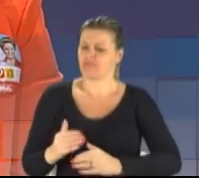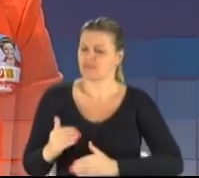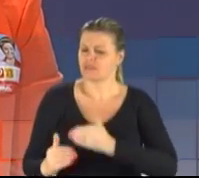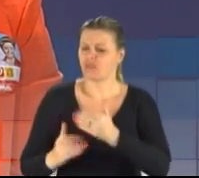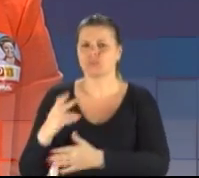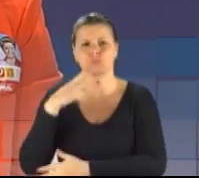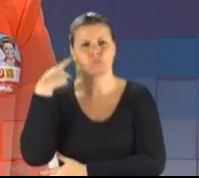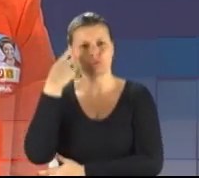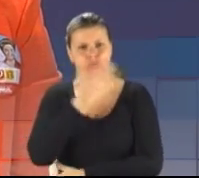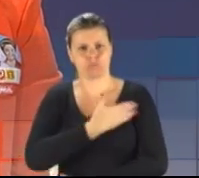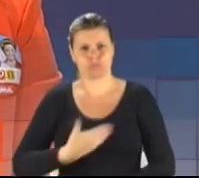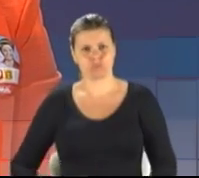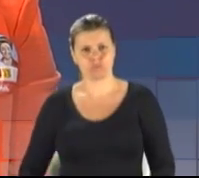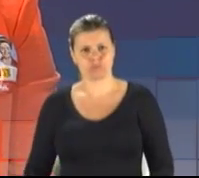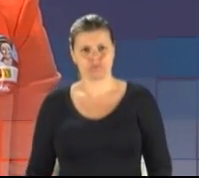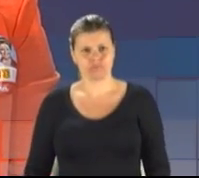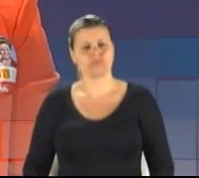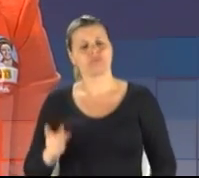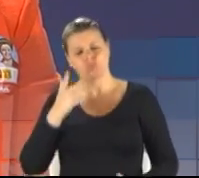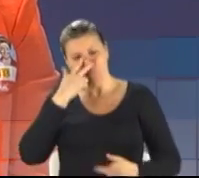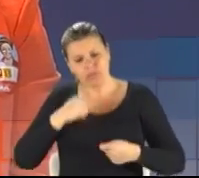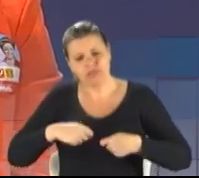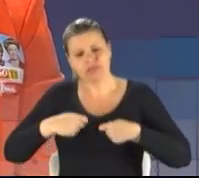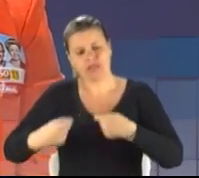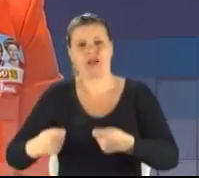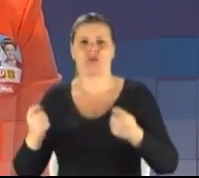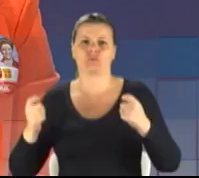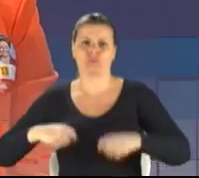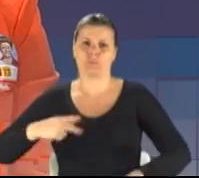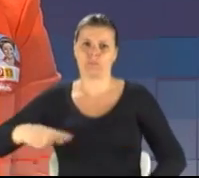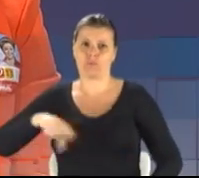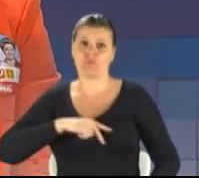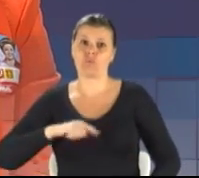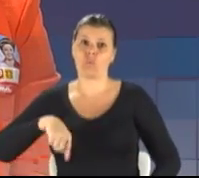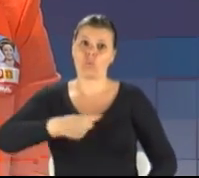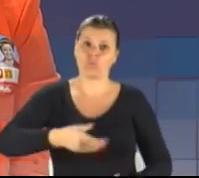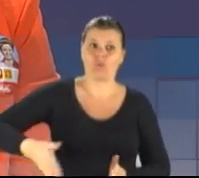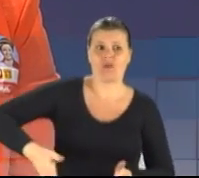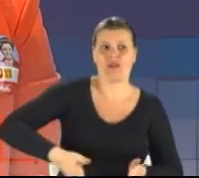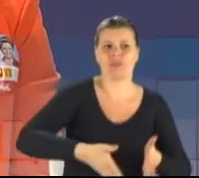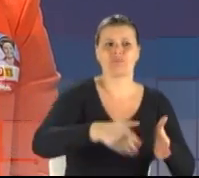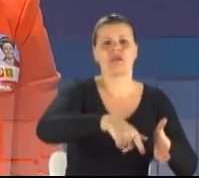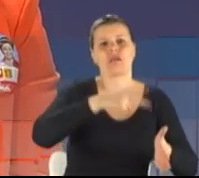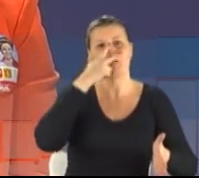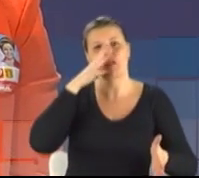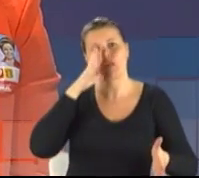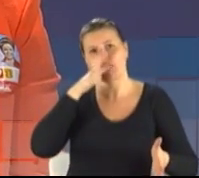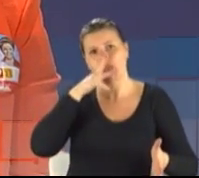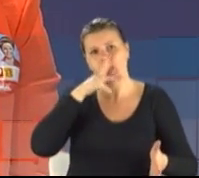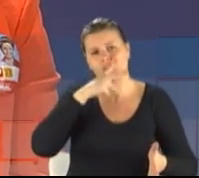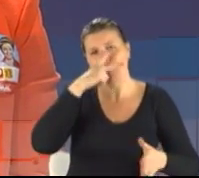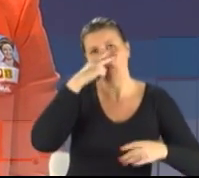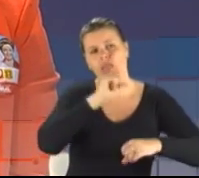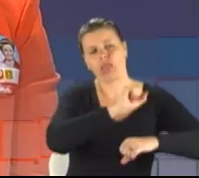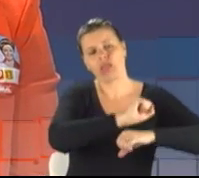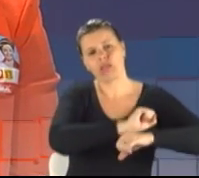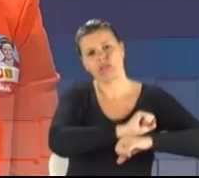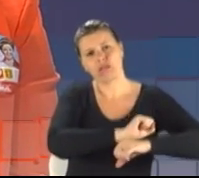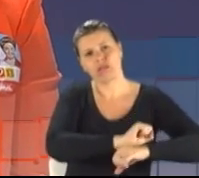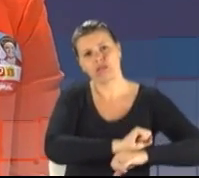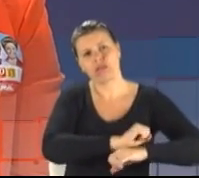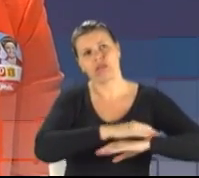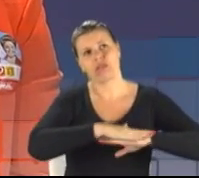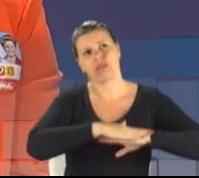públicas que dessem condição para o nosso povo. O outro caminho é o caminho da letargia, da inércia, o caminho